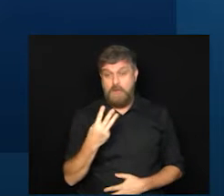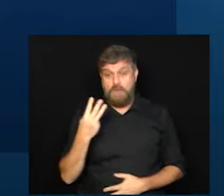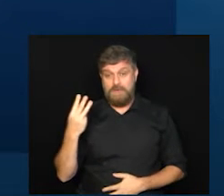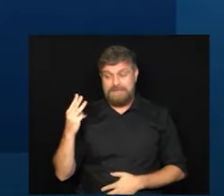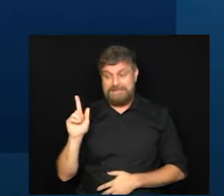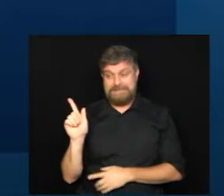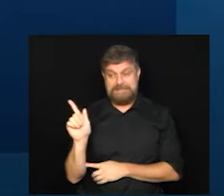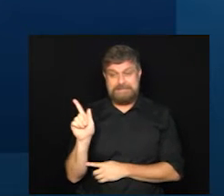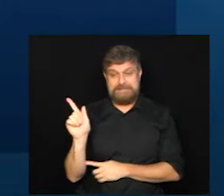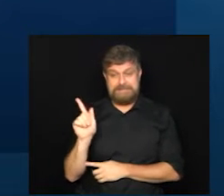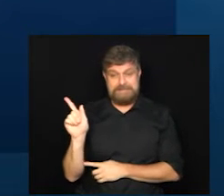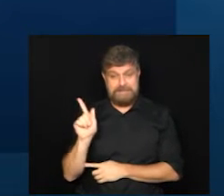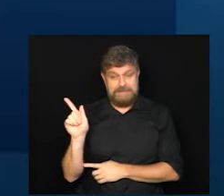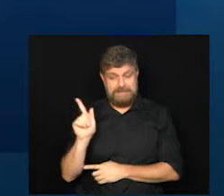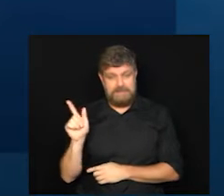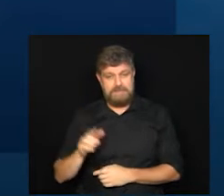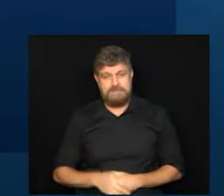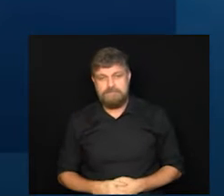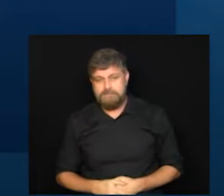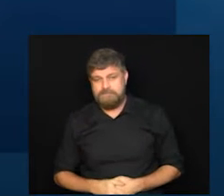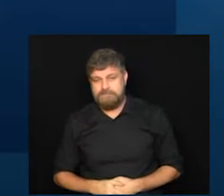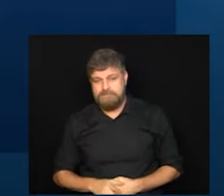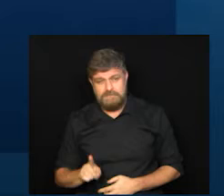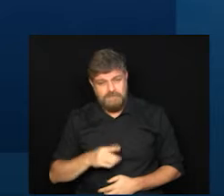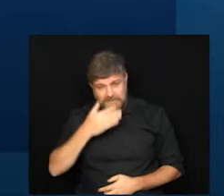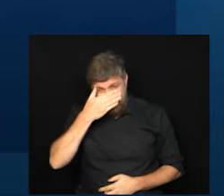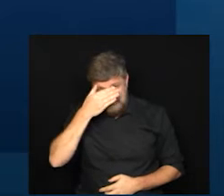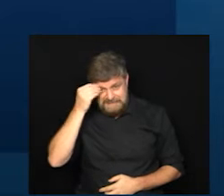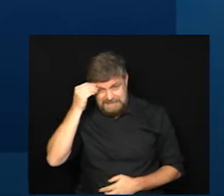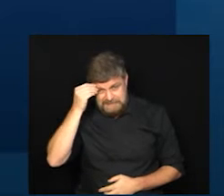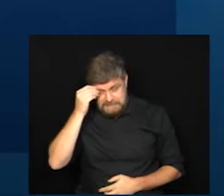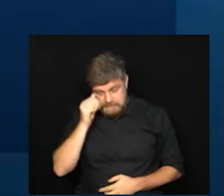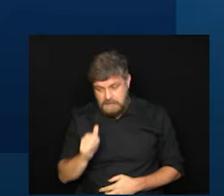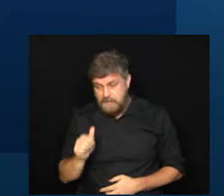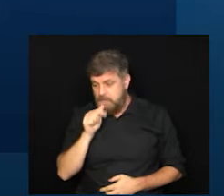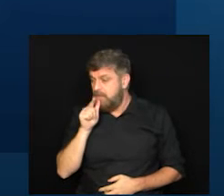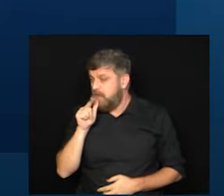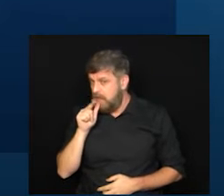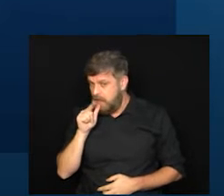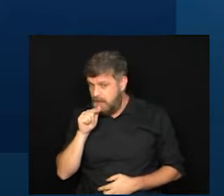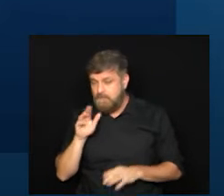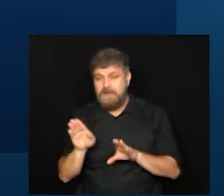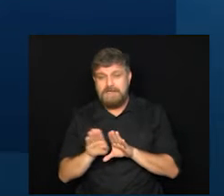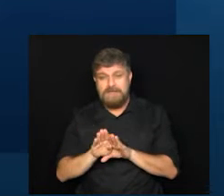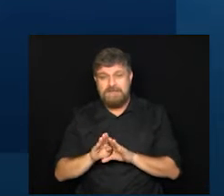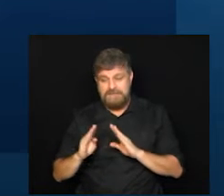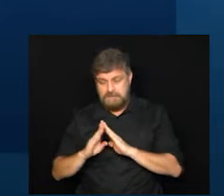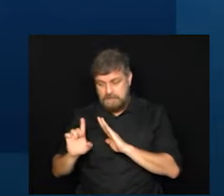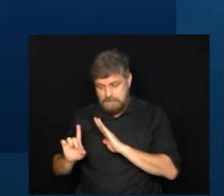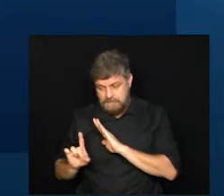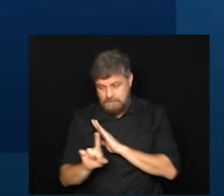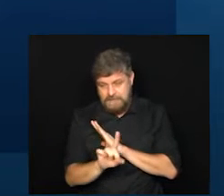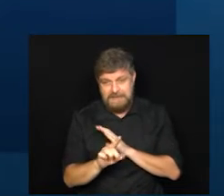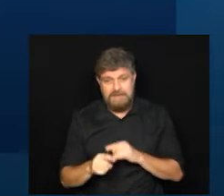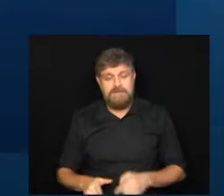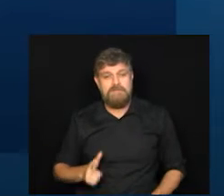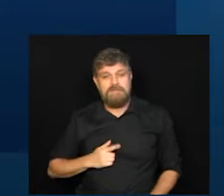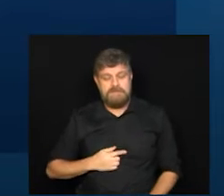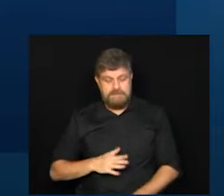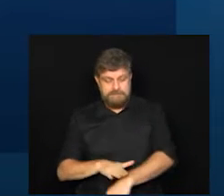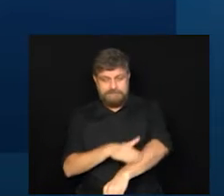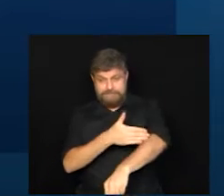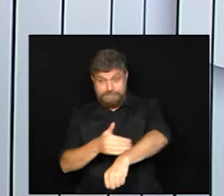aos 33 então não se esqueça de se hidratar e se for sair utilizar sempre sobre o